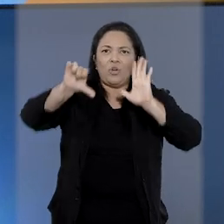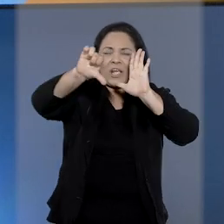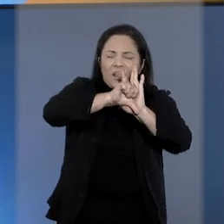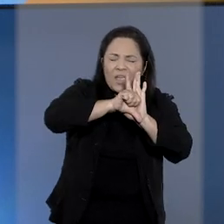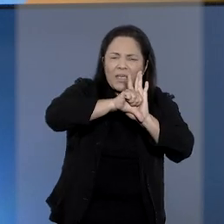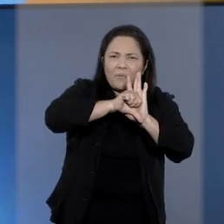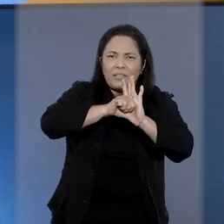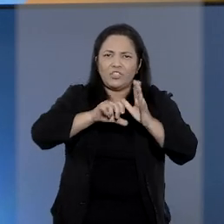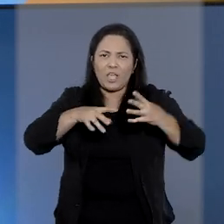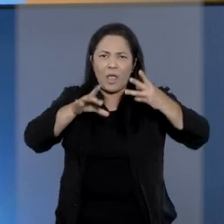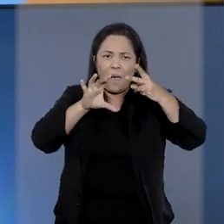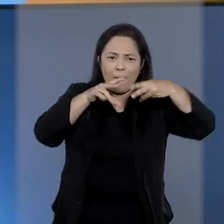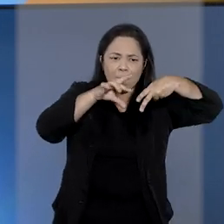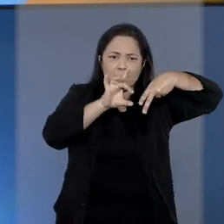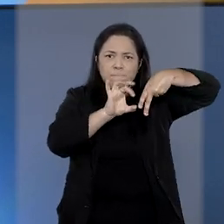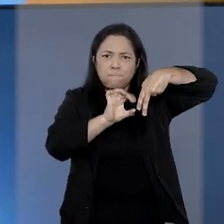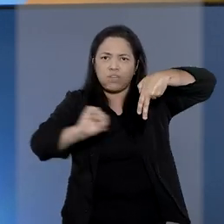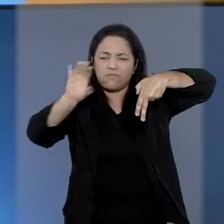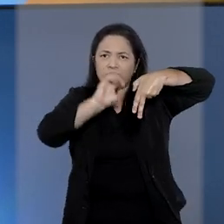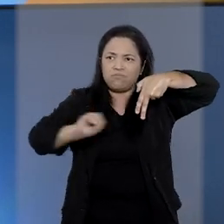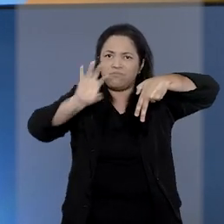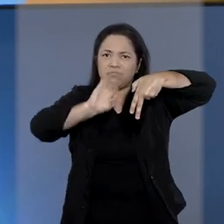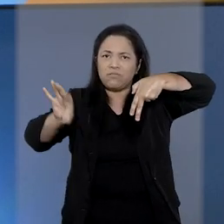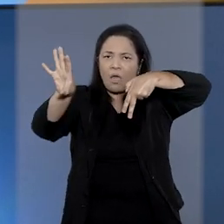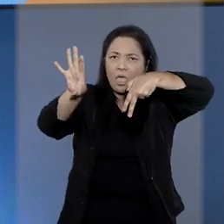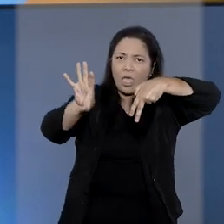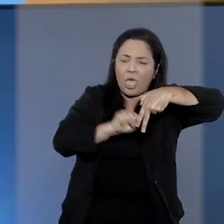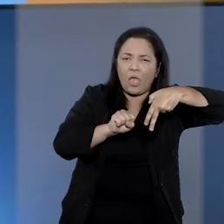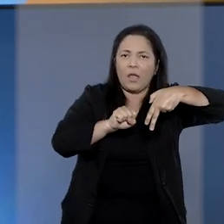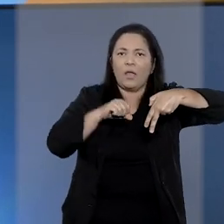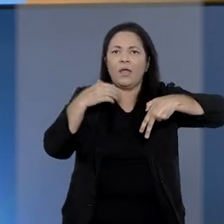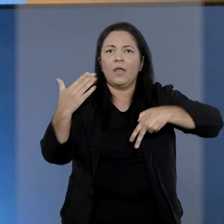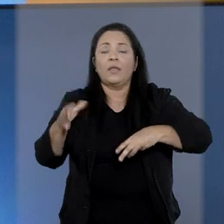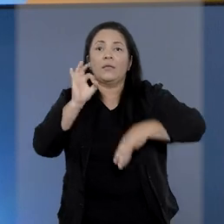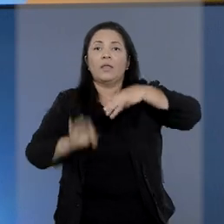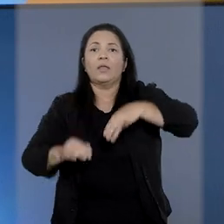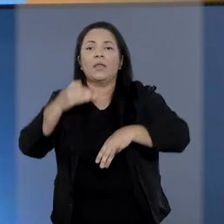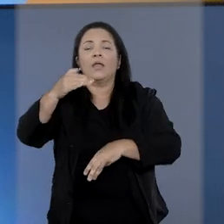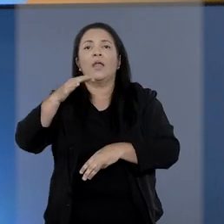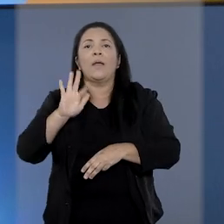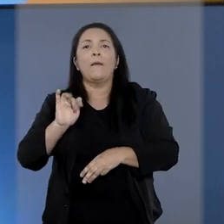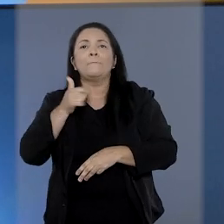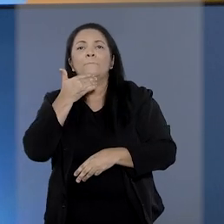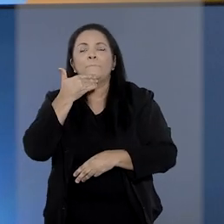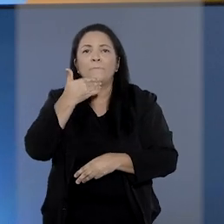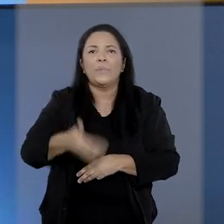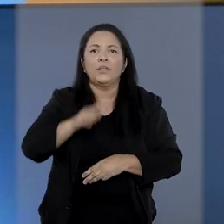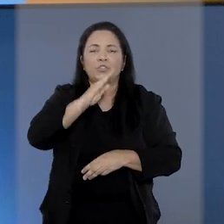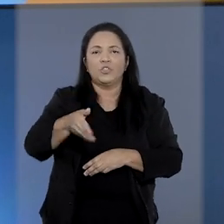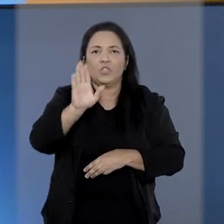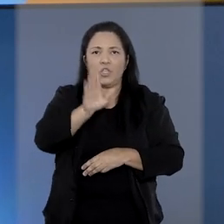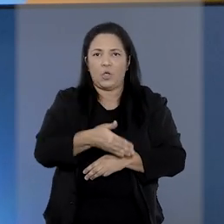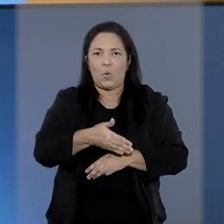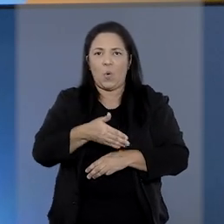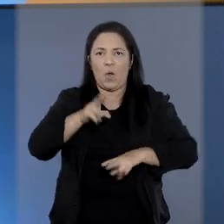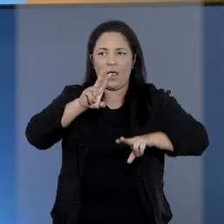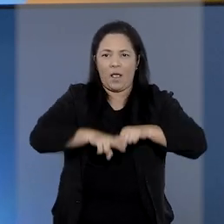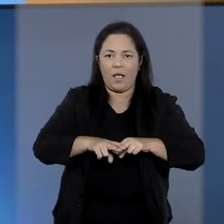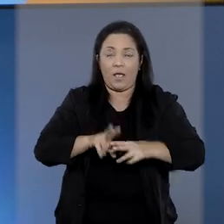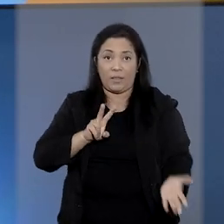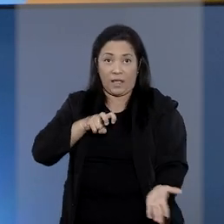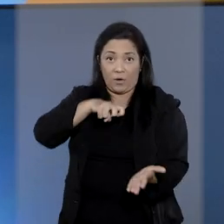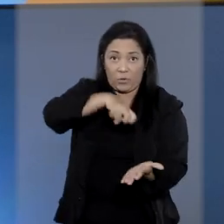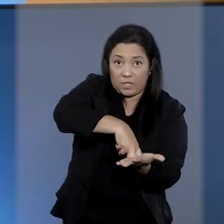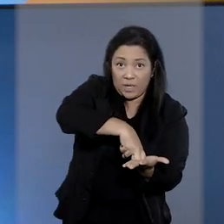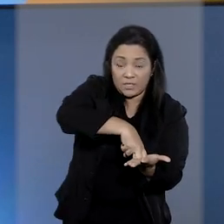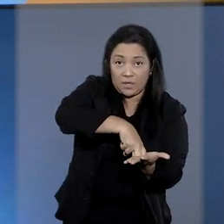é preso após ministro Rogério Schietti Cruz indeferir pedido de urgência que buscava impedir execução provisória